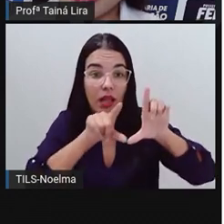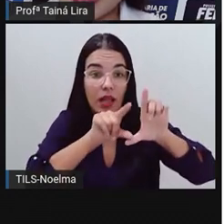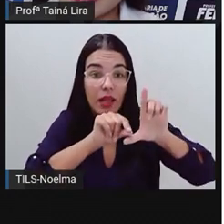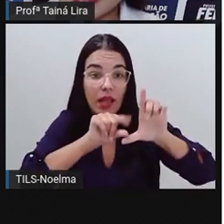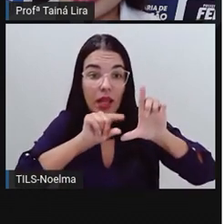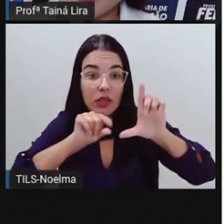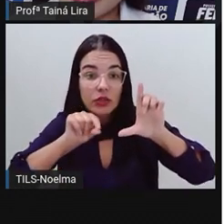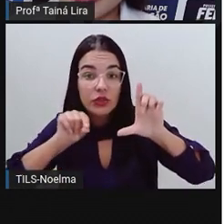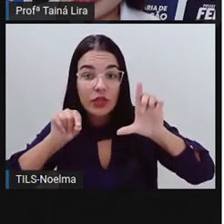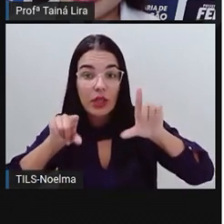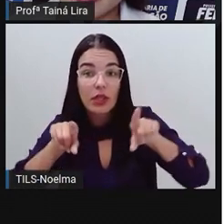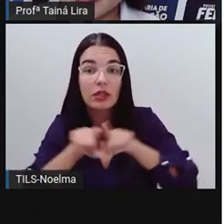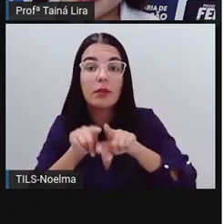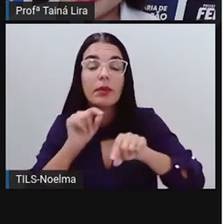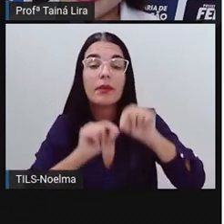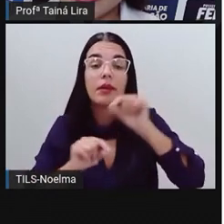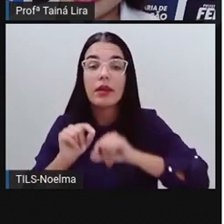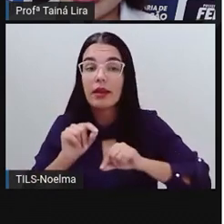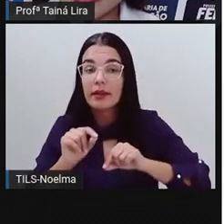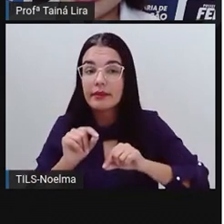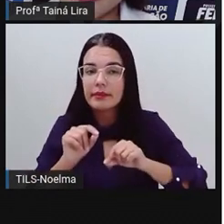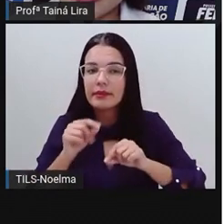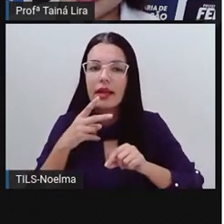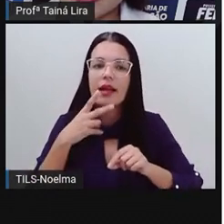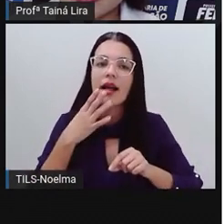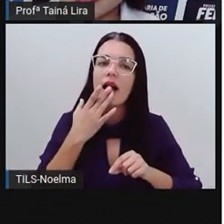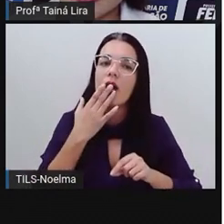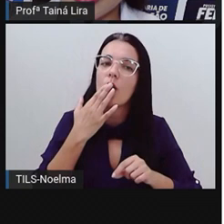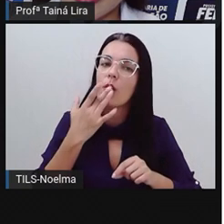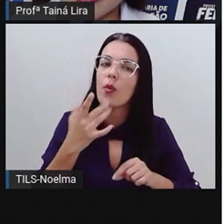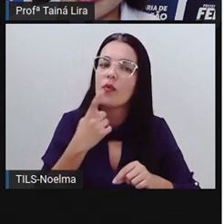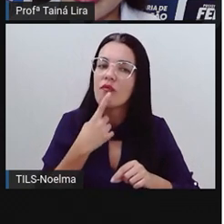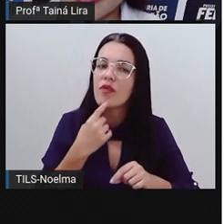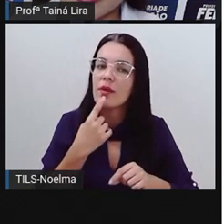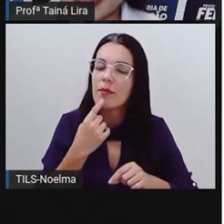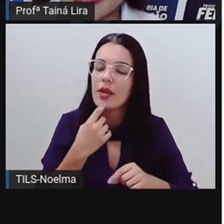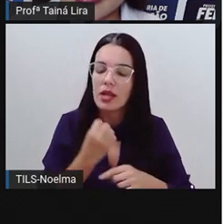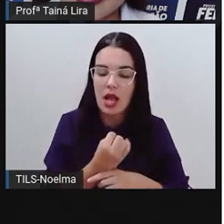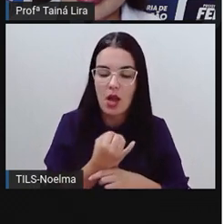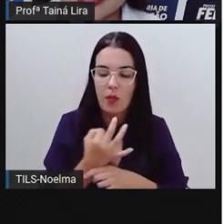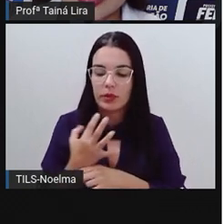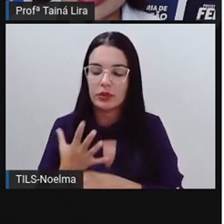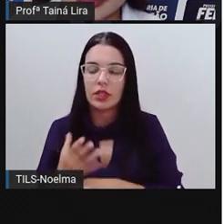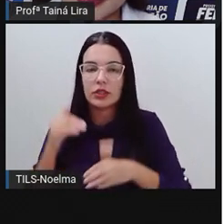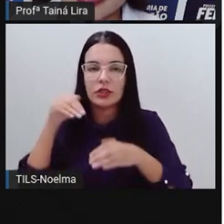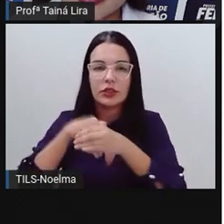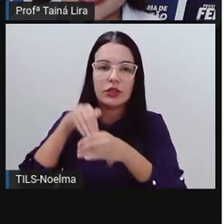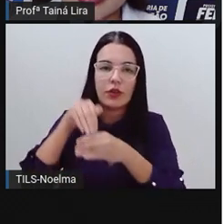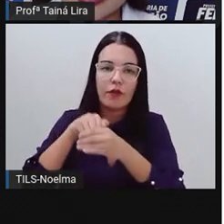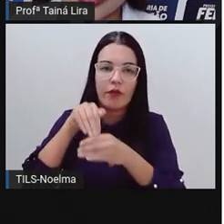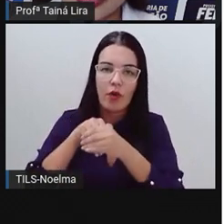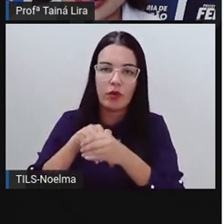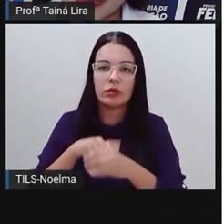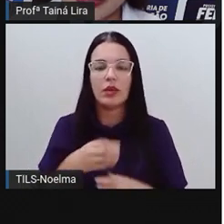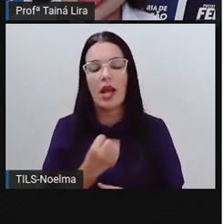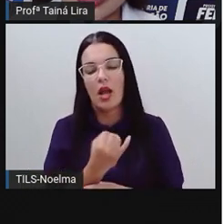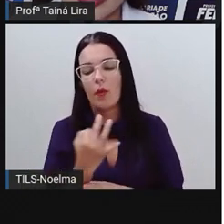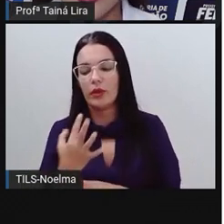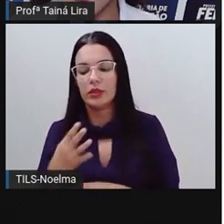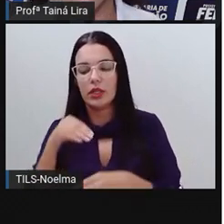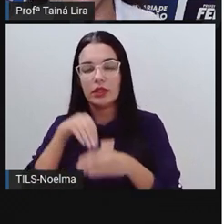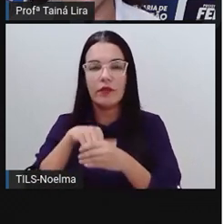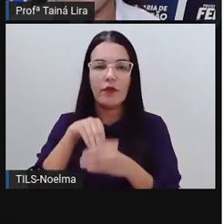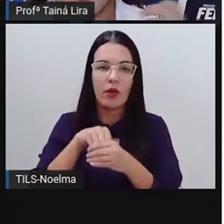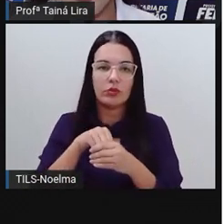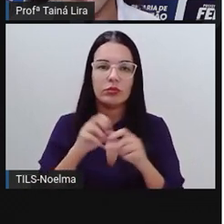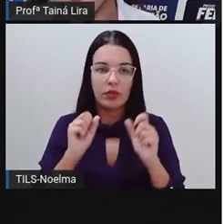o quadrinho vermelho representa a quantidade de votos. Então, ó, as barrinhas aqui estão representando, ó, a quantidade